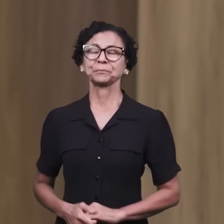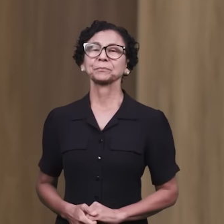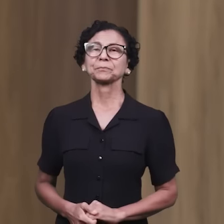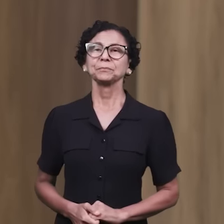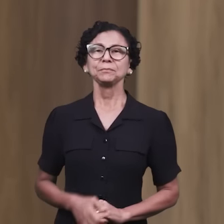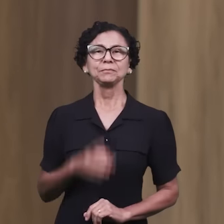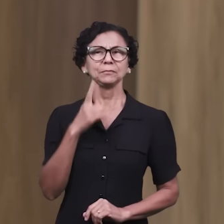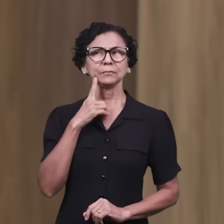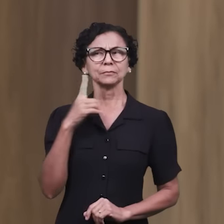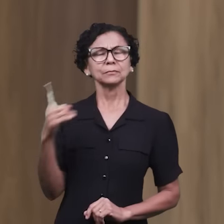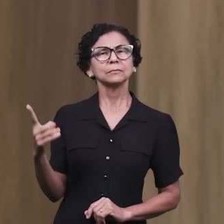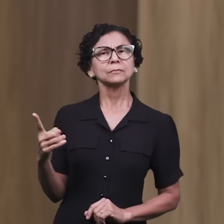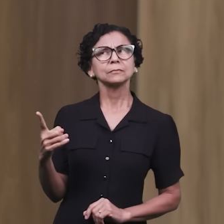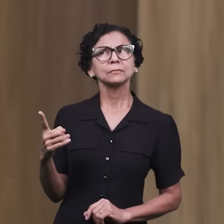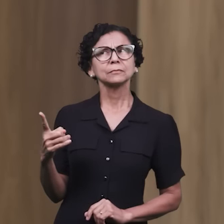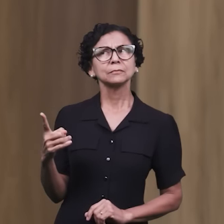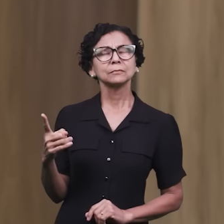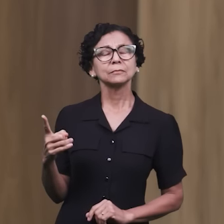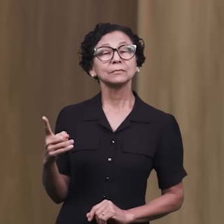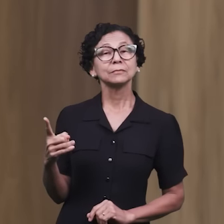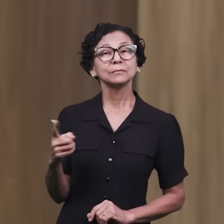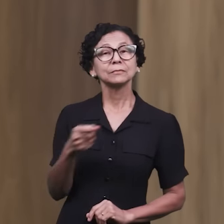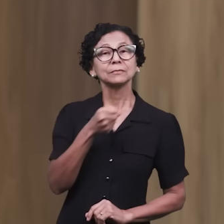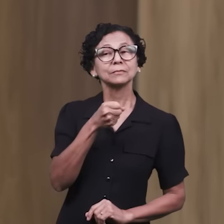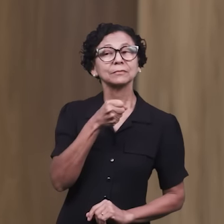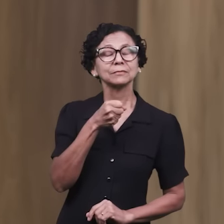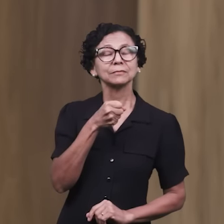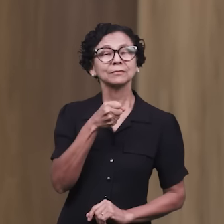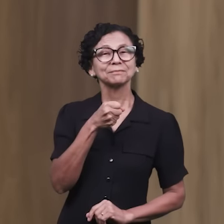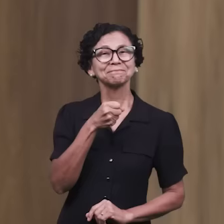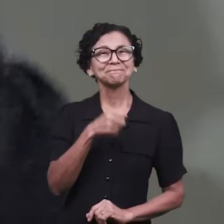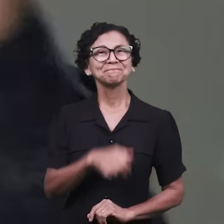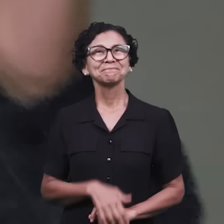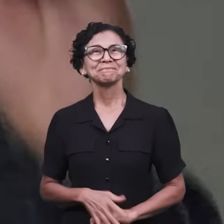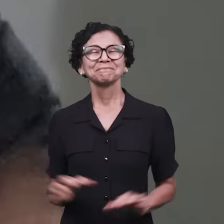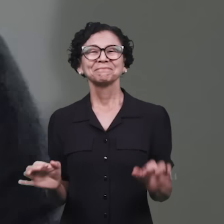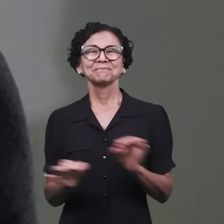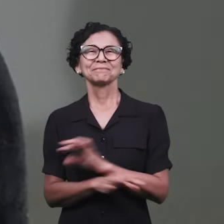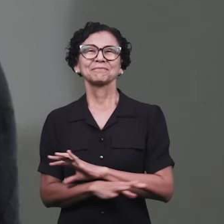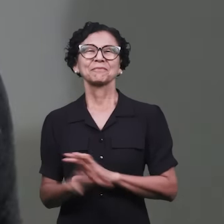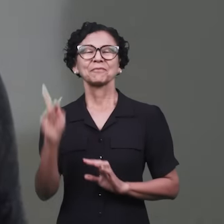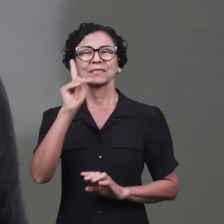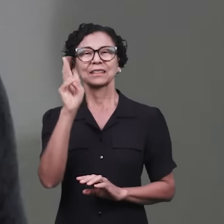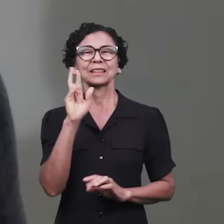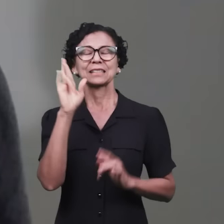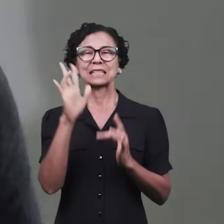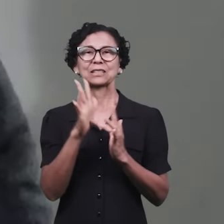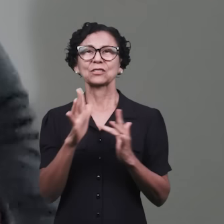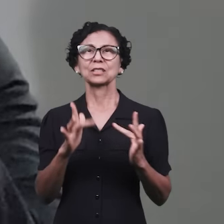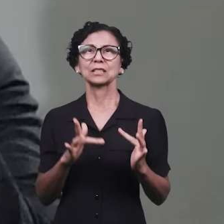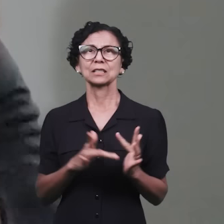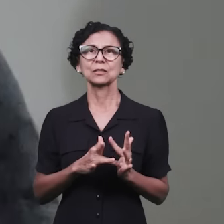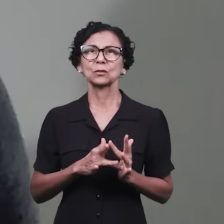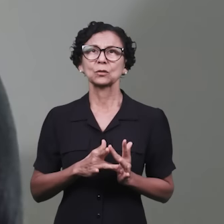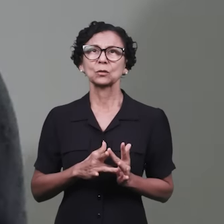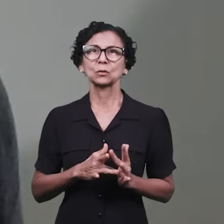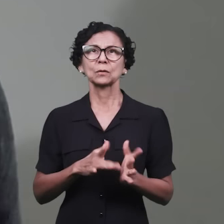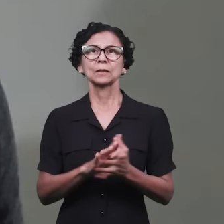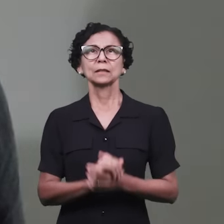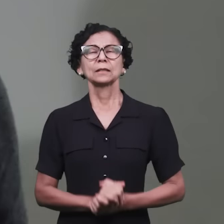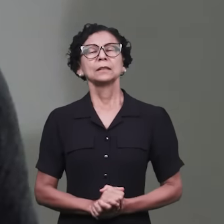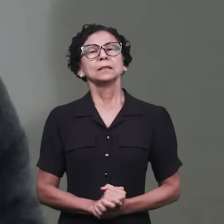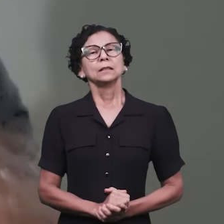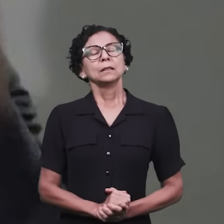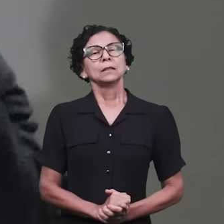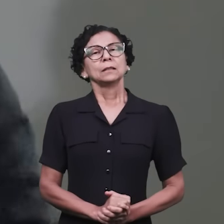companheiro Marco Lacerda. Marco, o microfone já está ligado para você, Marco. Olá, Jorge, a paz do Senhor. Você também que nos acompanha